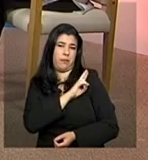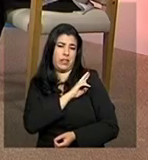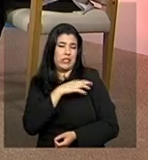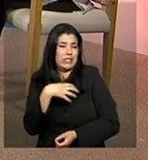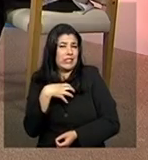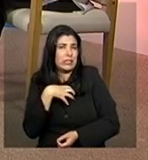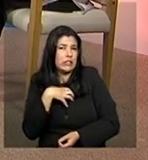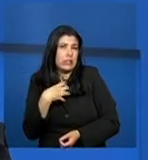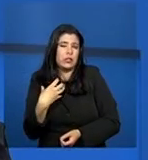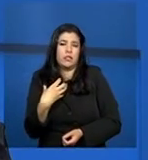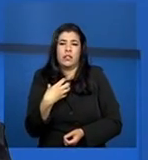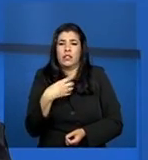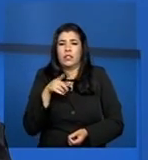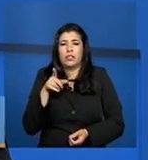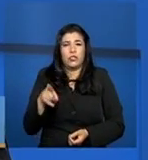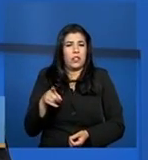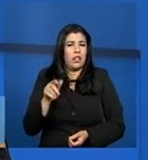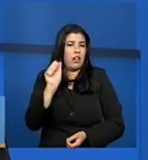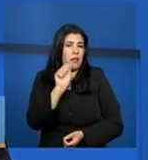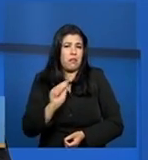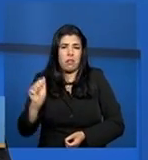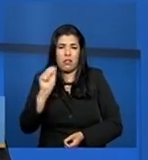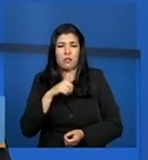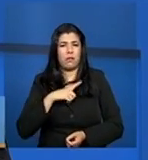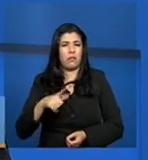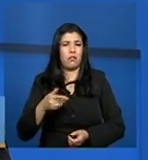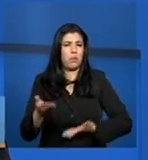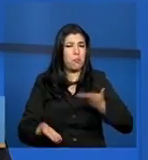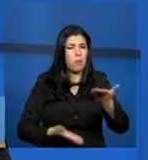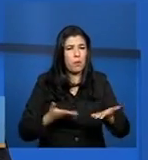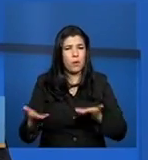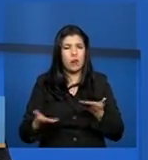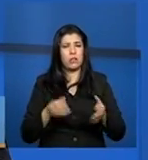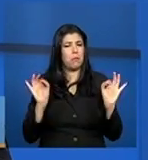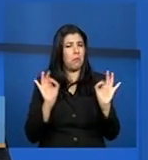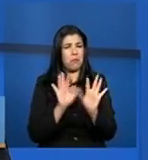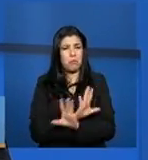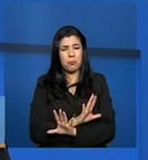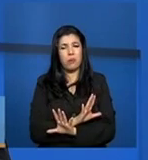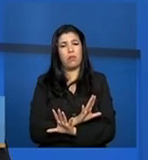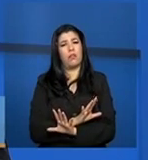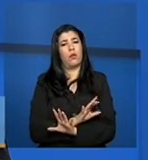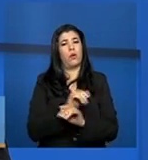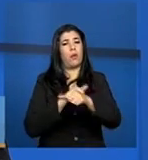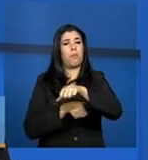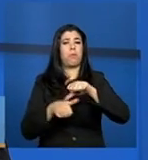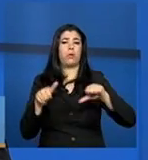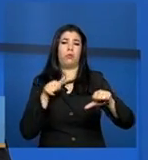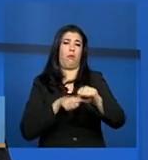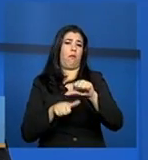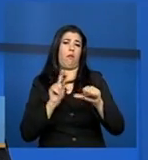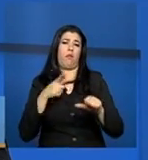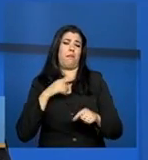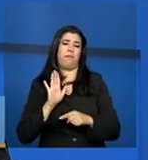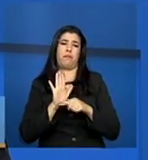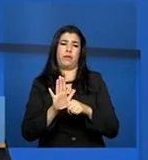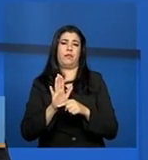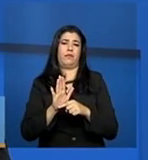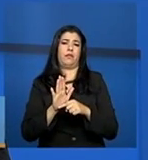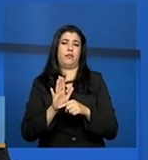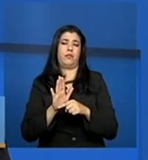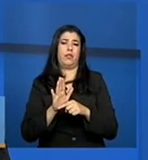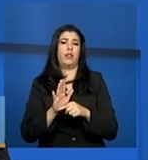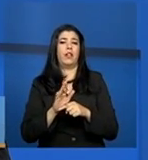entidade não oferta mais aquele serviço, ou porque ela deixou de ser uma entidade de assistência social, ele deverá nos